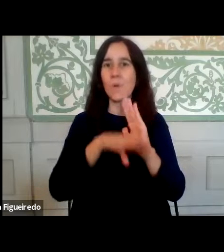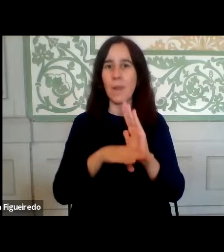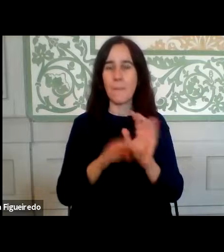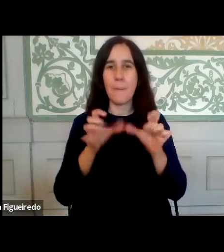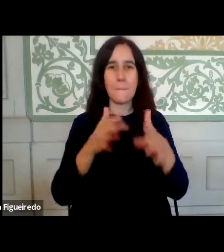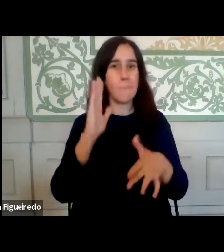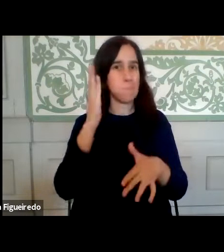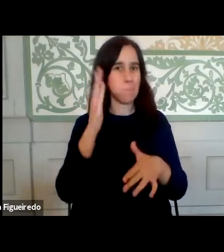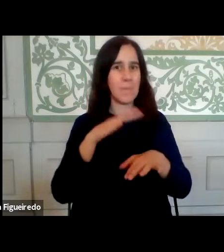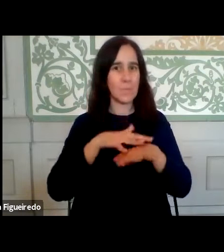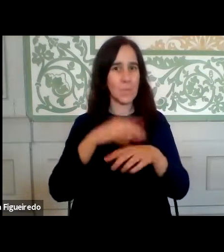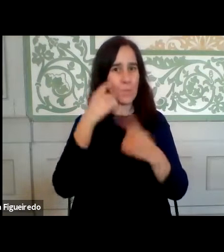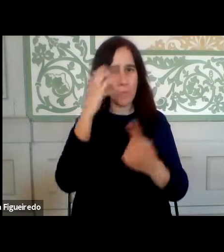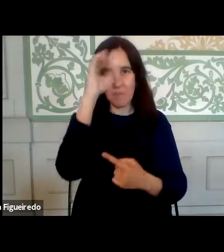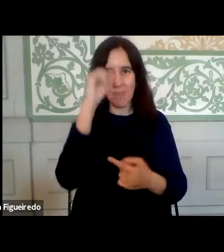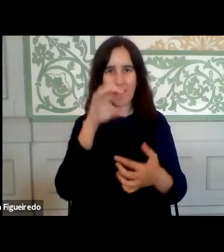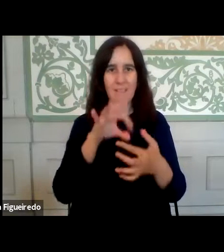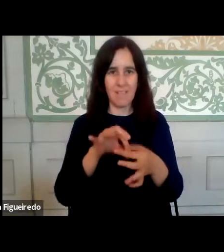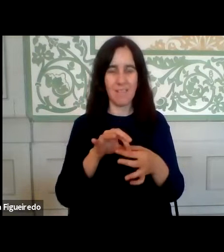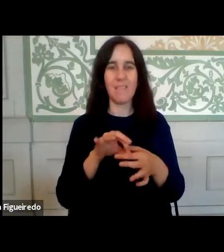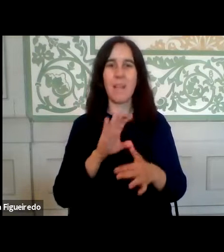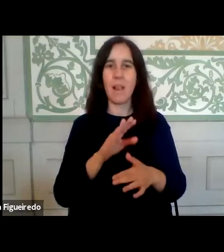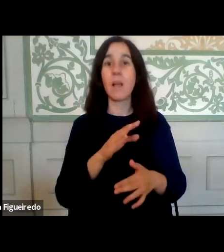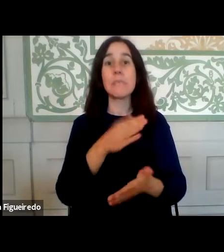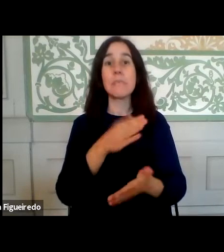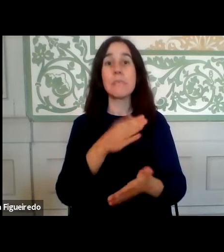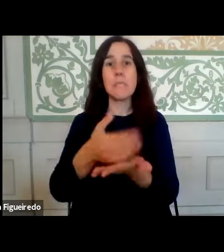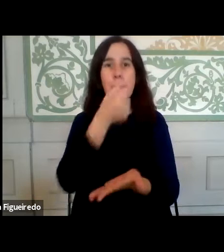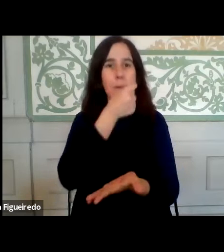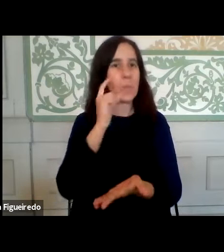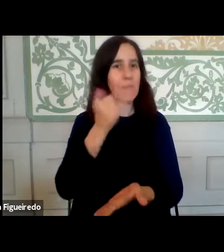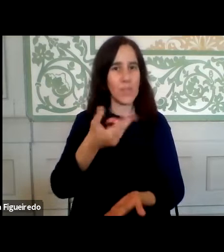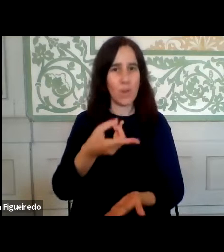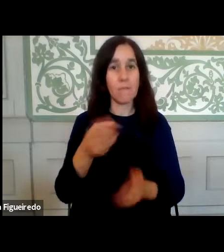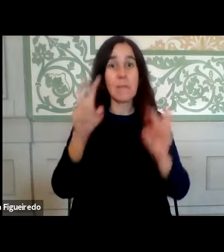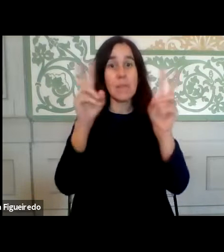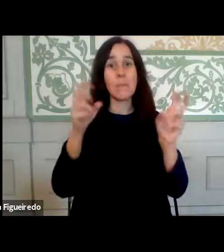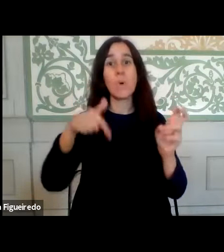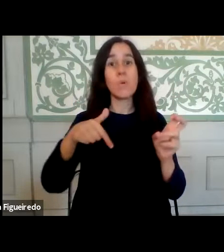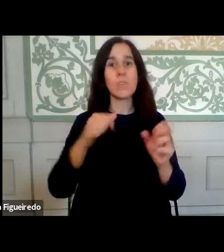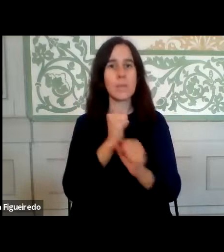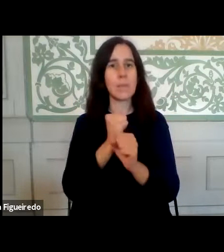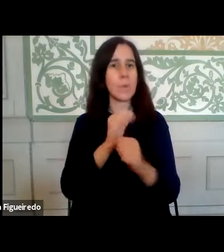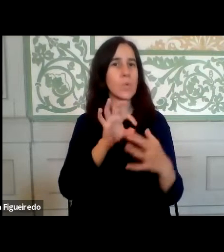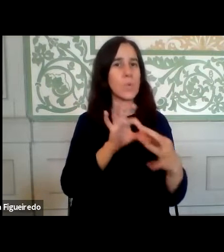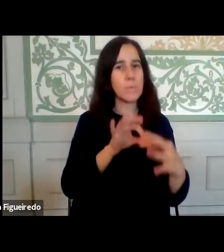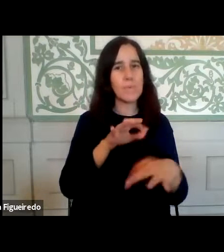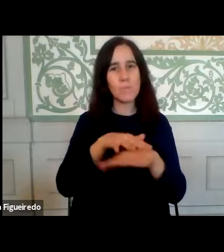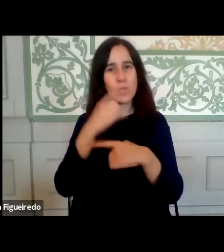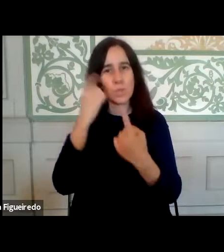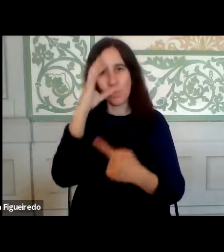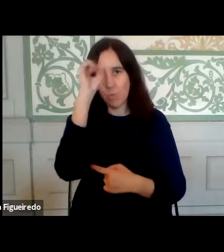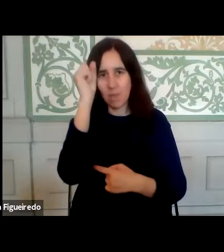para a Administração Pública, que decorre até dia 29 de maio. O tema de hoje é o trabalho colaborativo na Administração Pública.